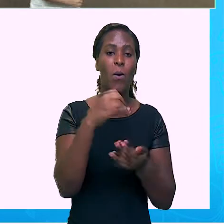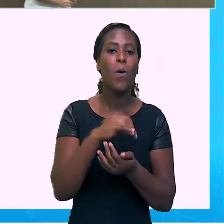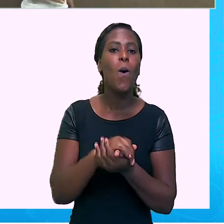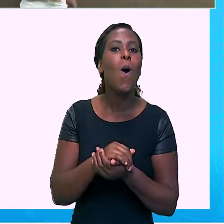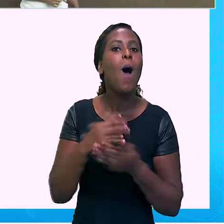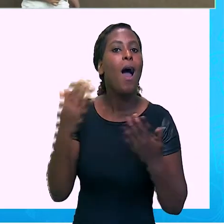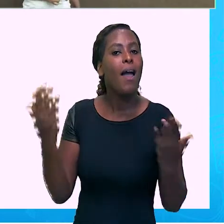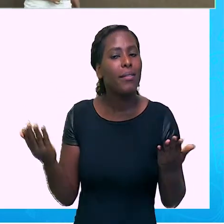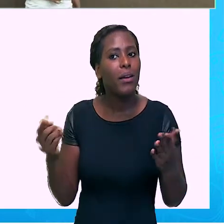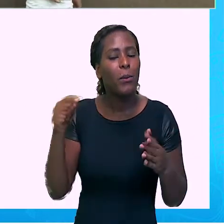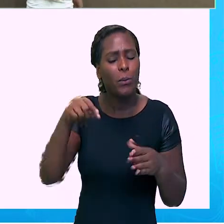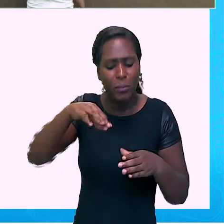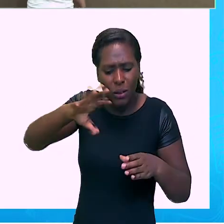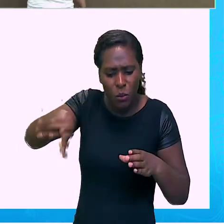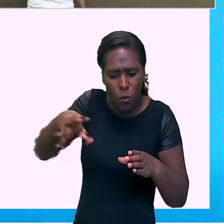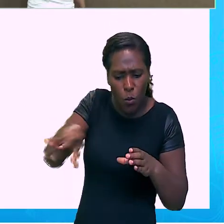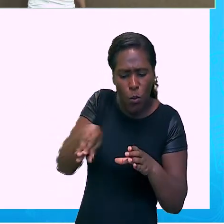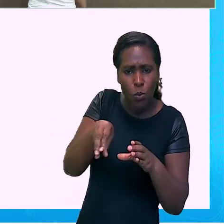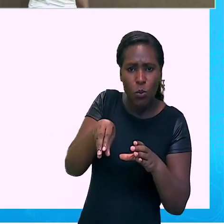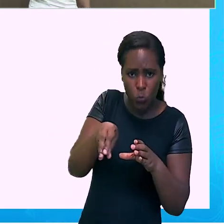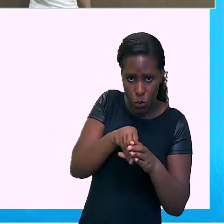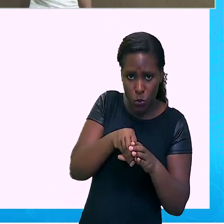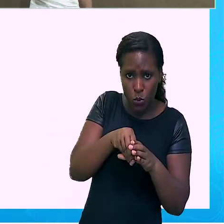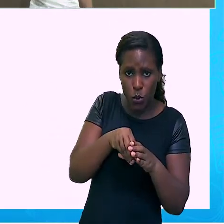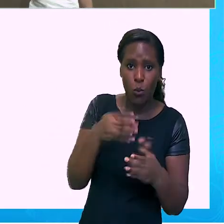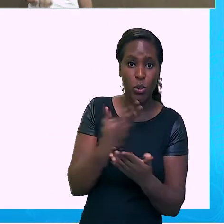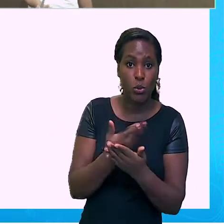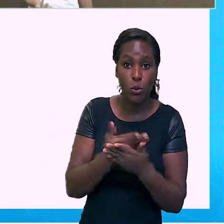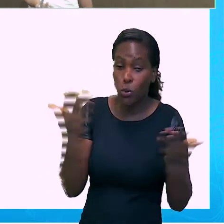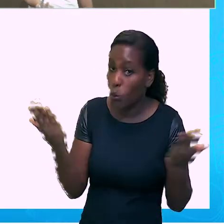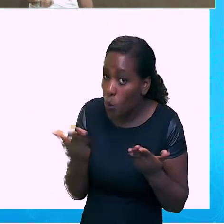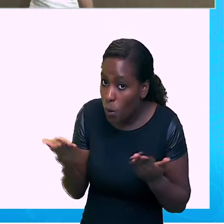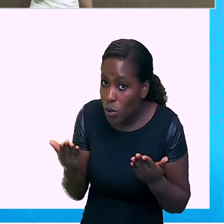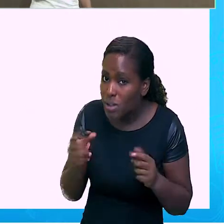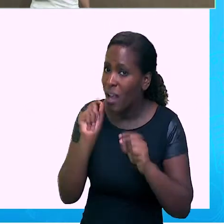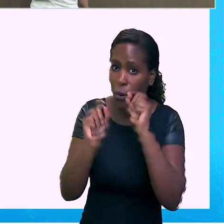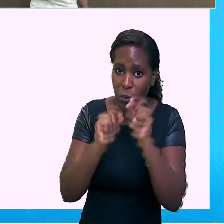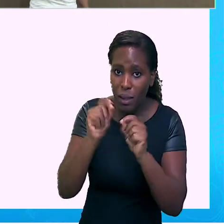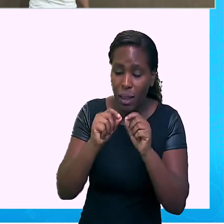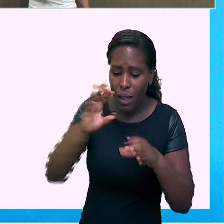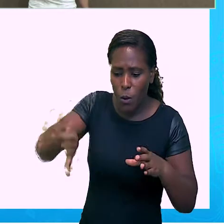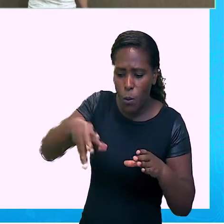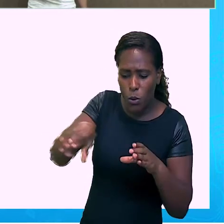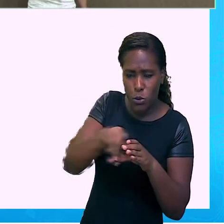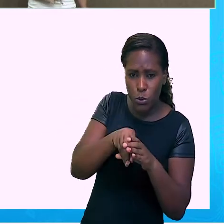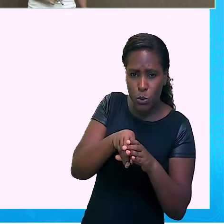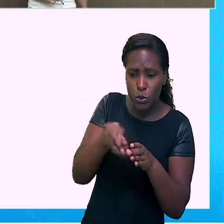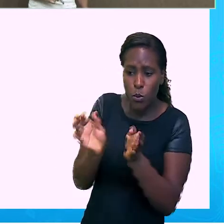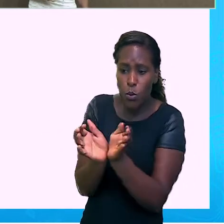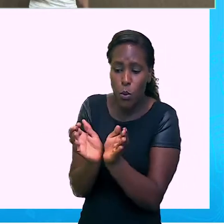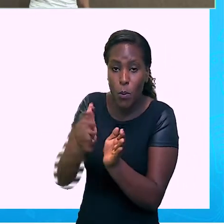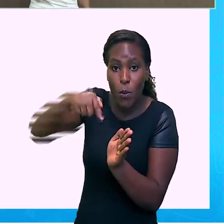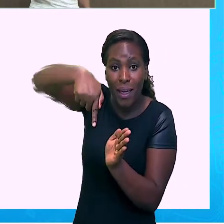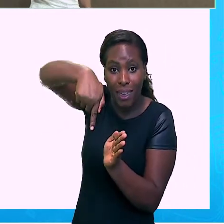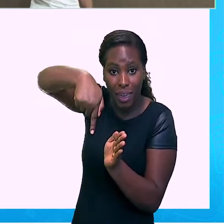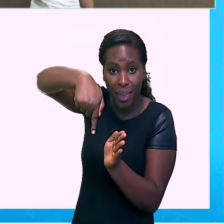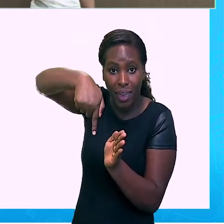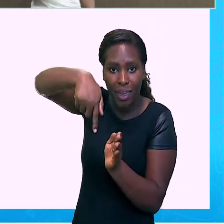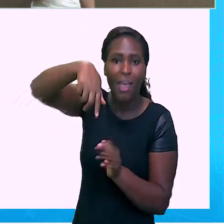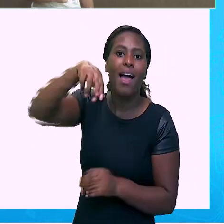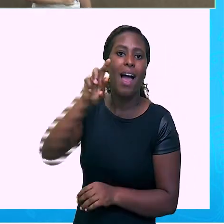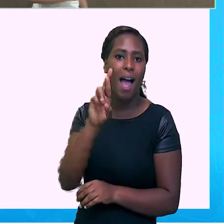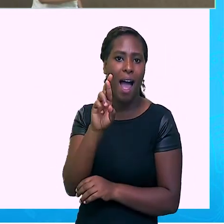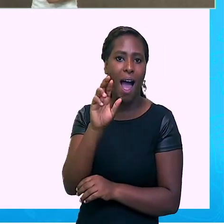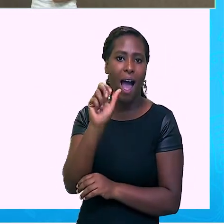racionais. Então, como que nós vamos fazer para resolver uma potenciação? Quando o